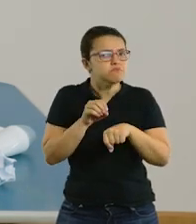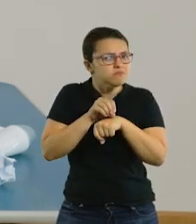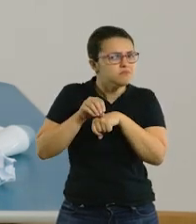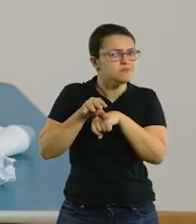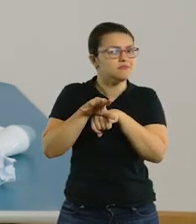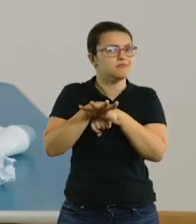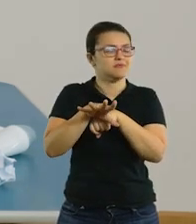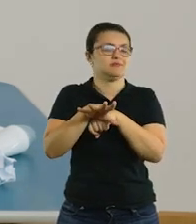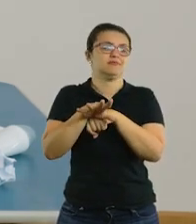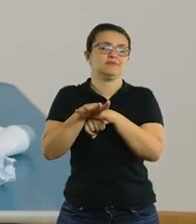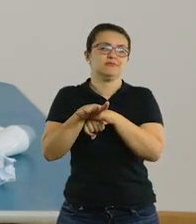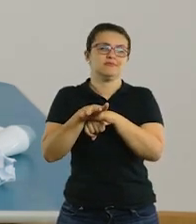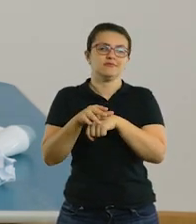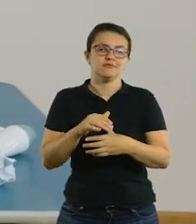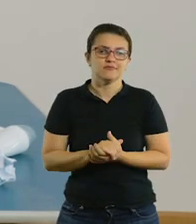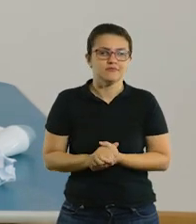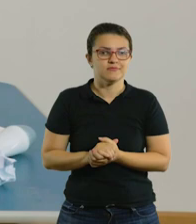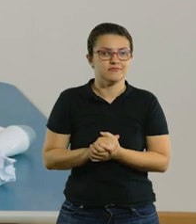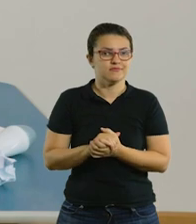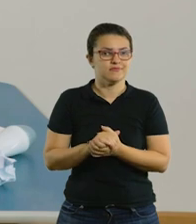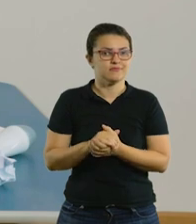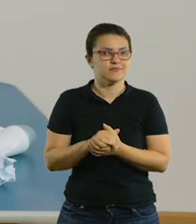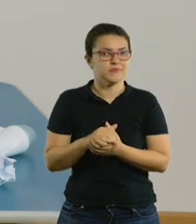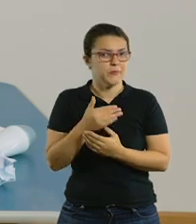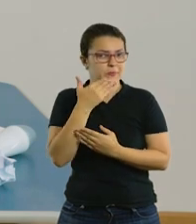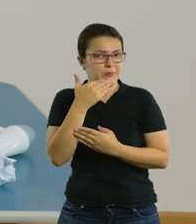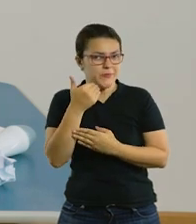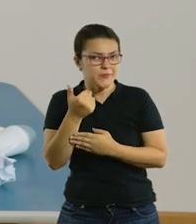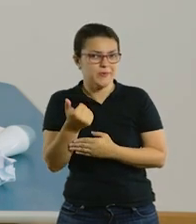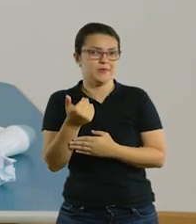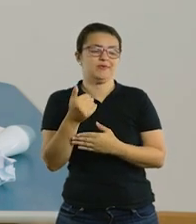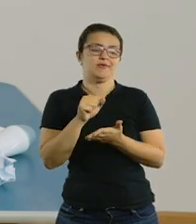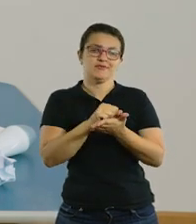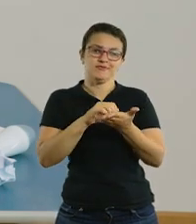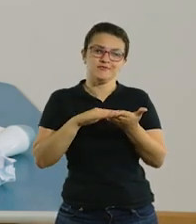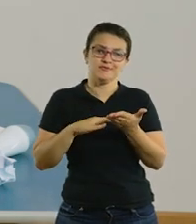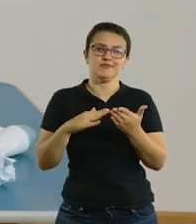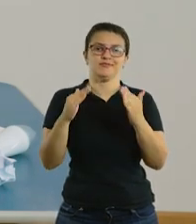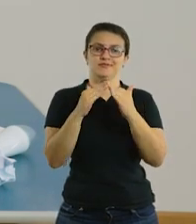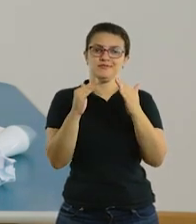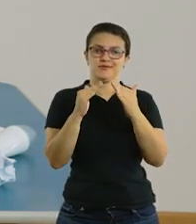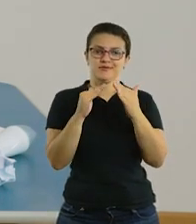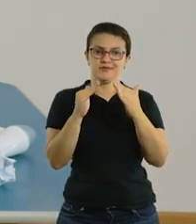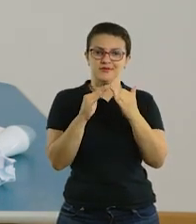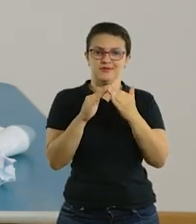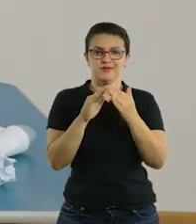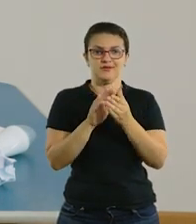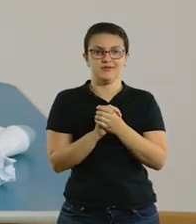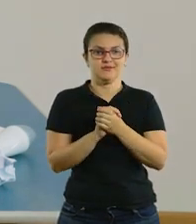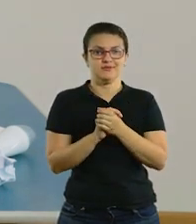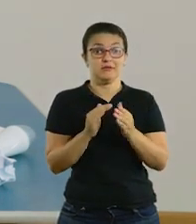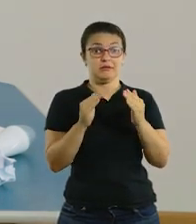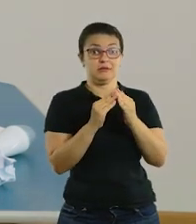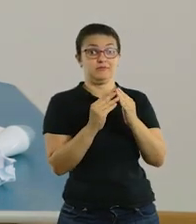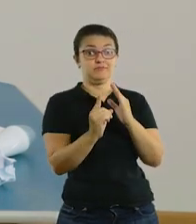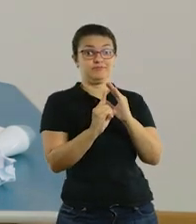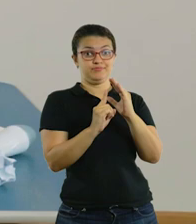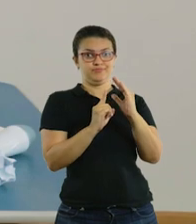algumas sugestões para que vocês tenham mais sucesso na tarefa de ajudar as nossas crianças aí em casa nesse momento de quarentena.